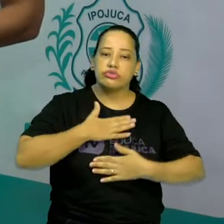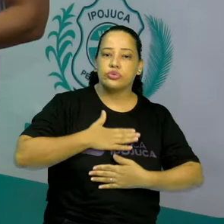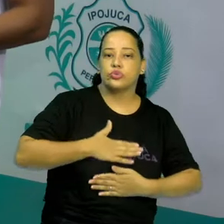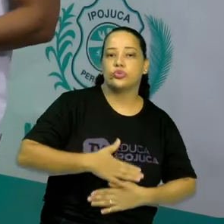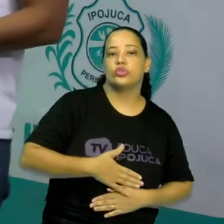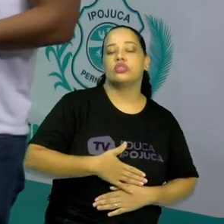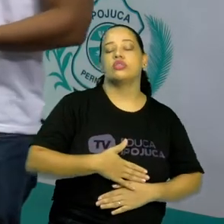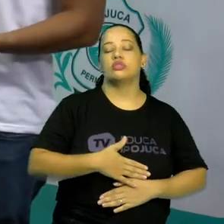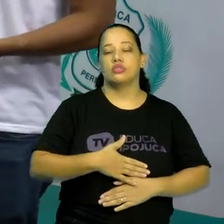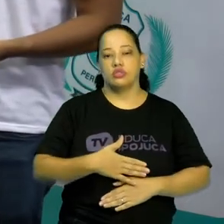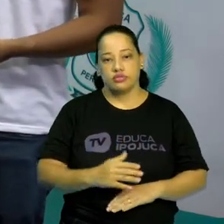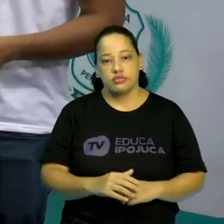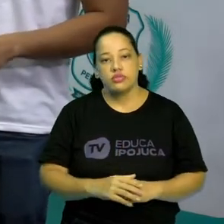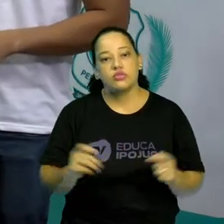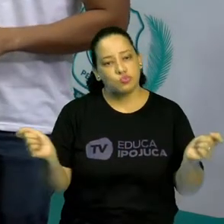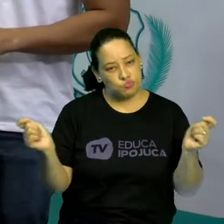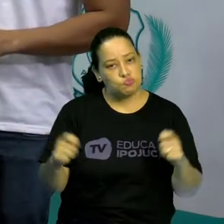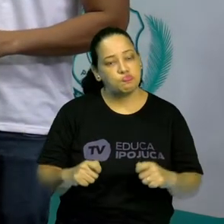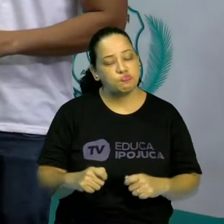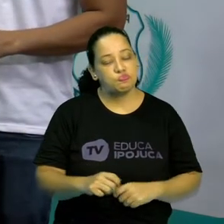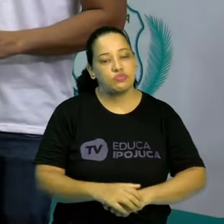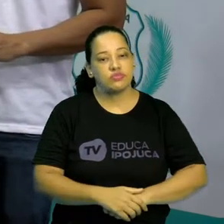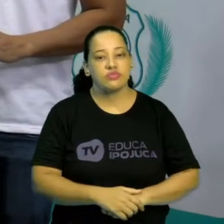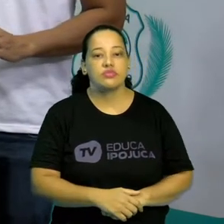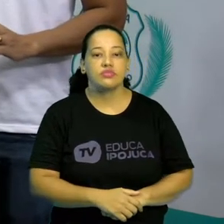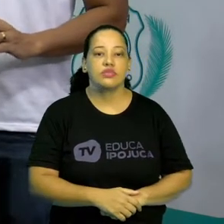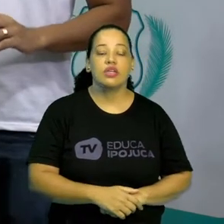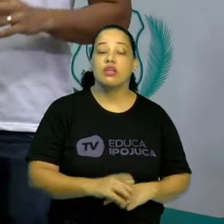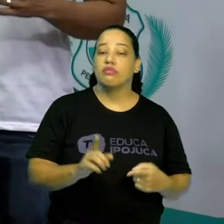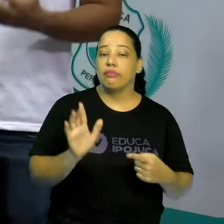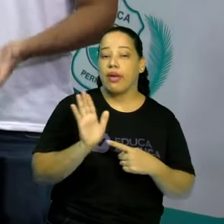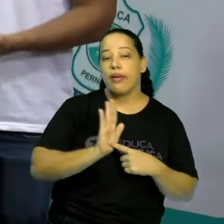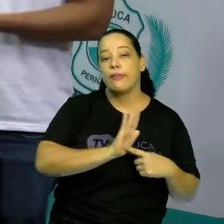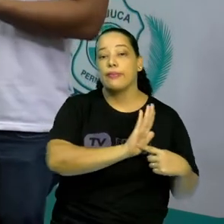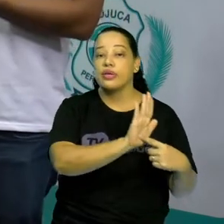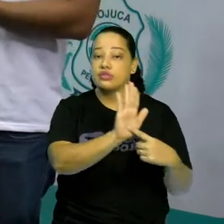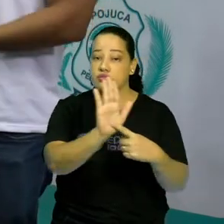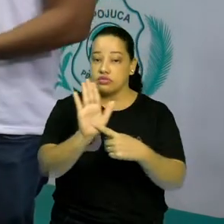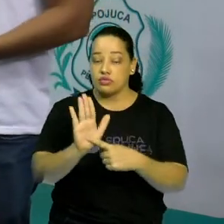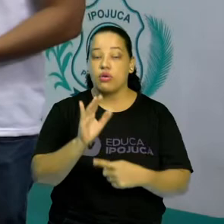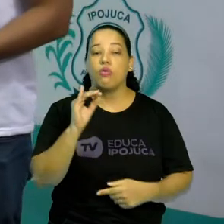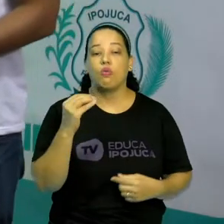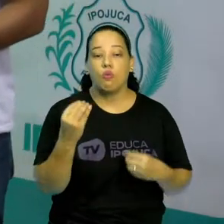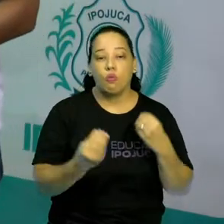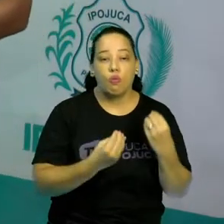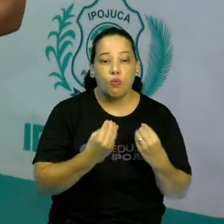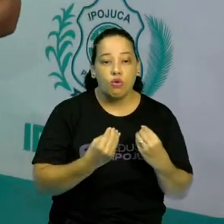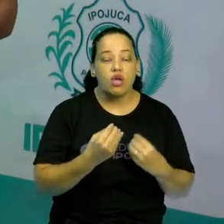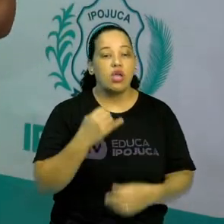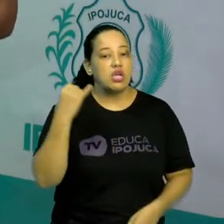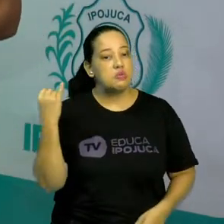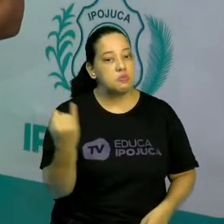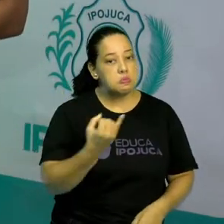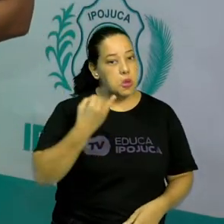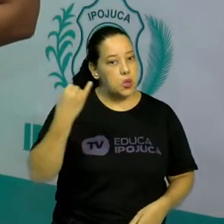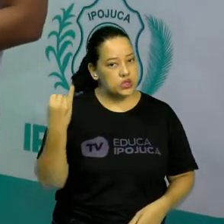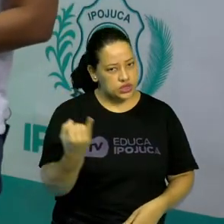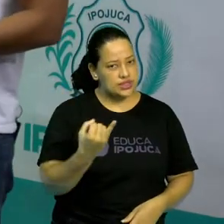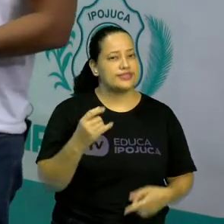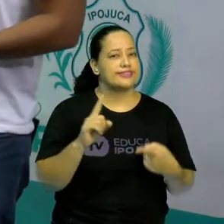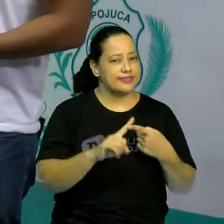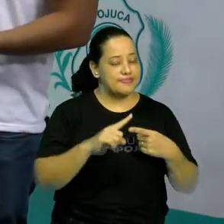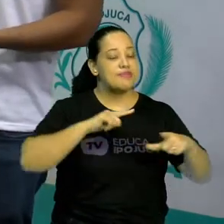também. E vai apresentar uma importante ferramenta para o mercado de trabalho.